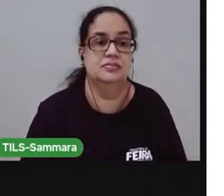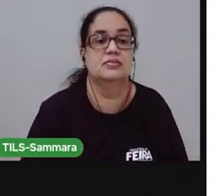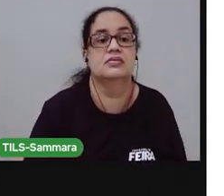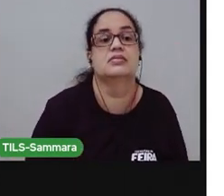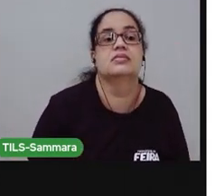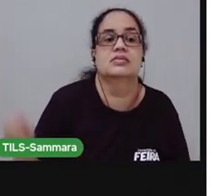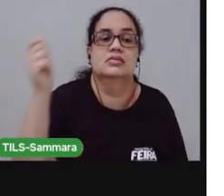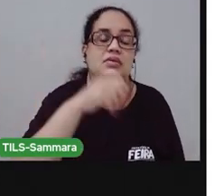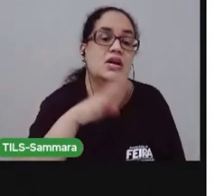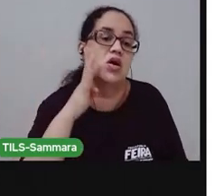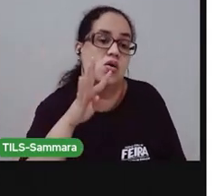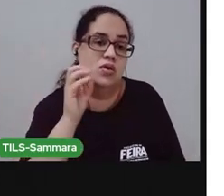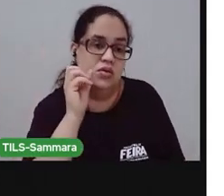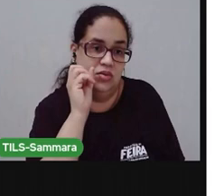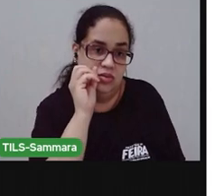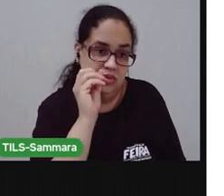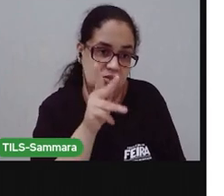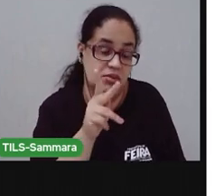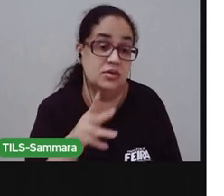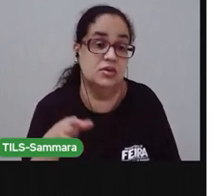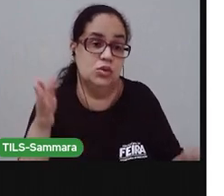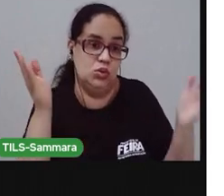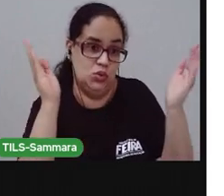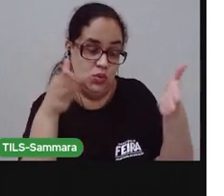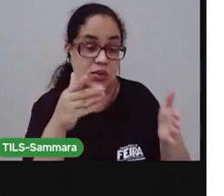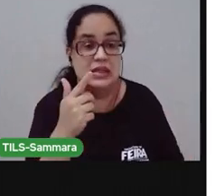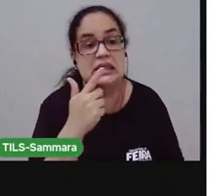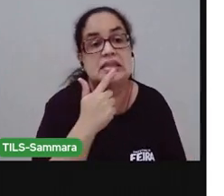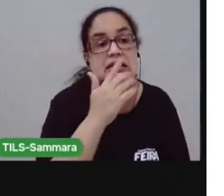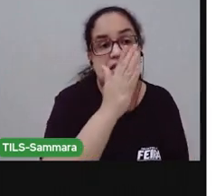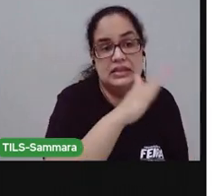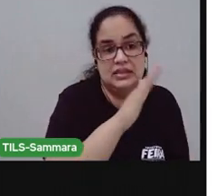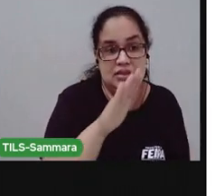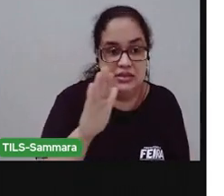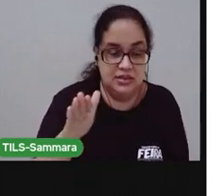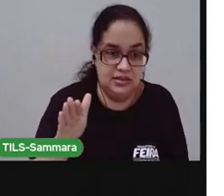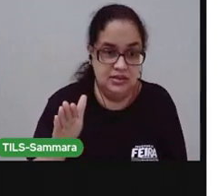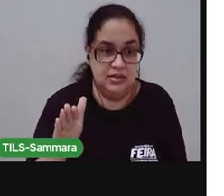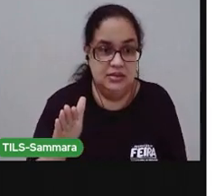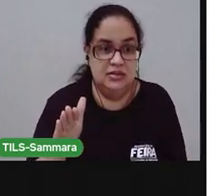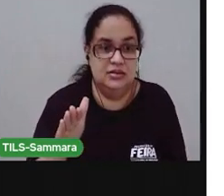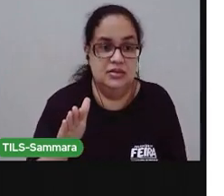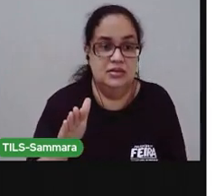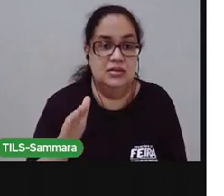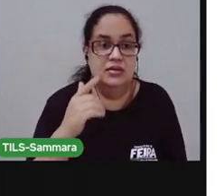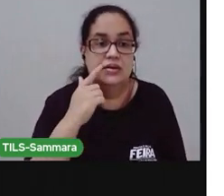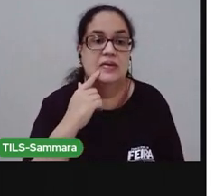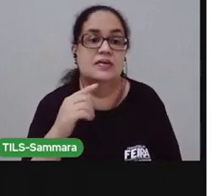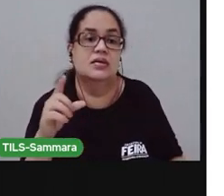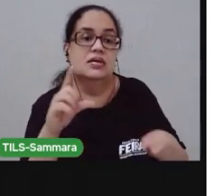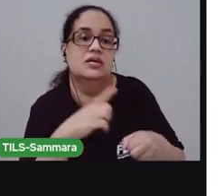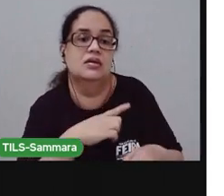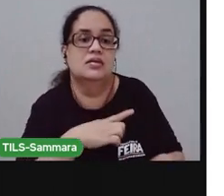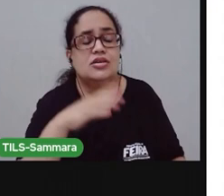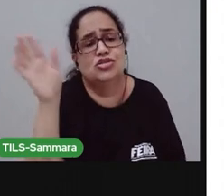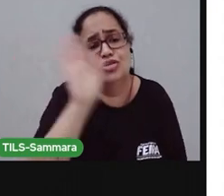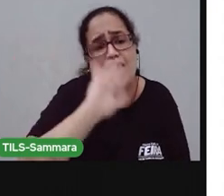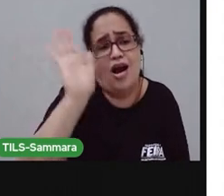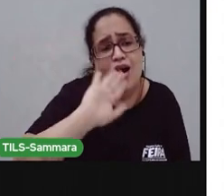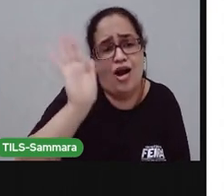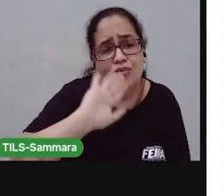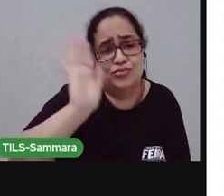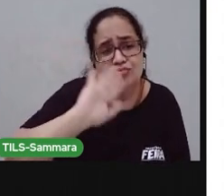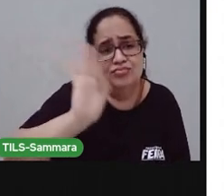Capricha aí, viu? Agora, crianças, a gente vai ter que dizer adeus, se